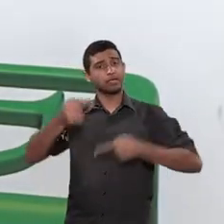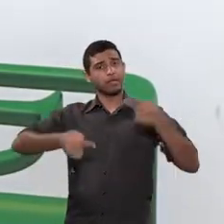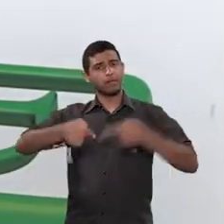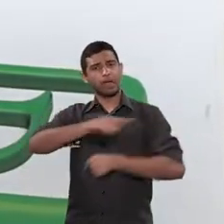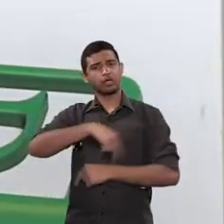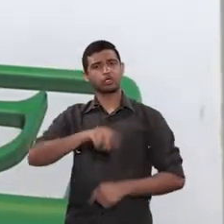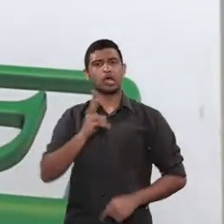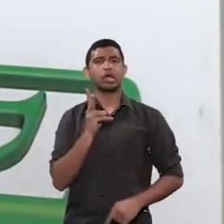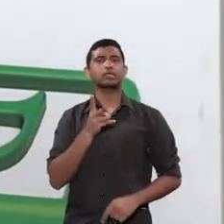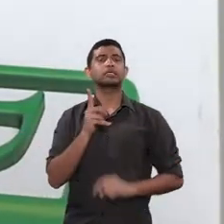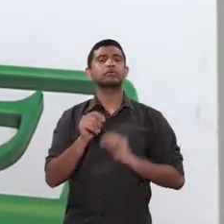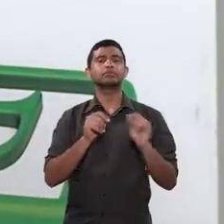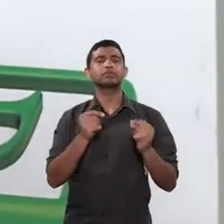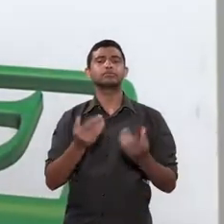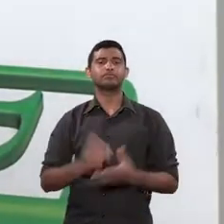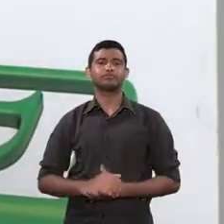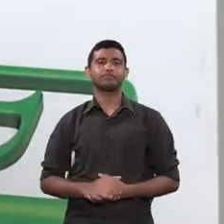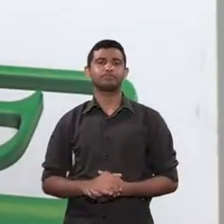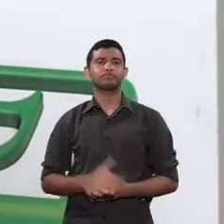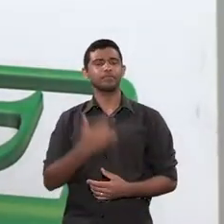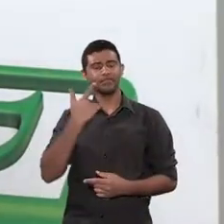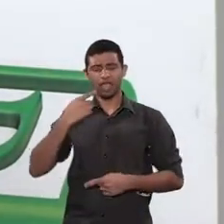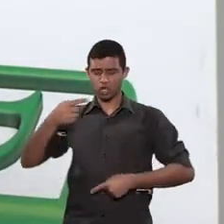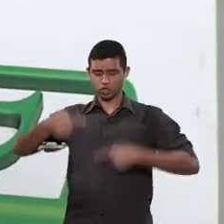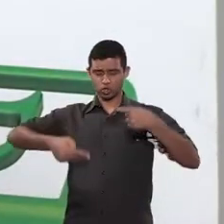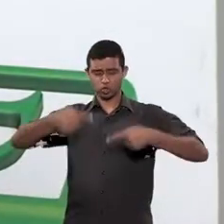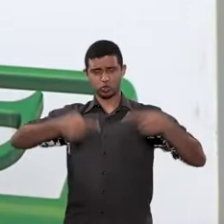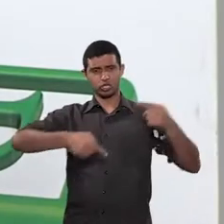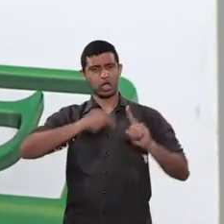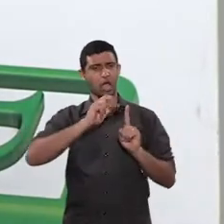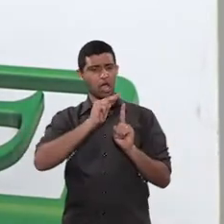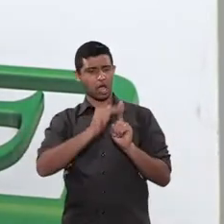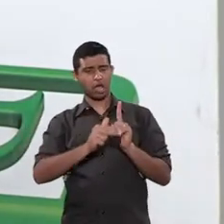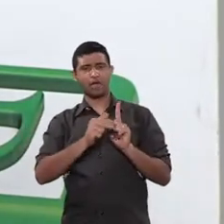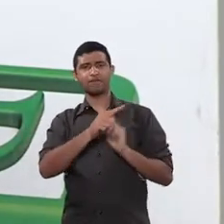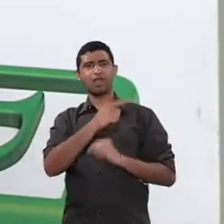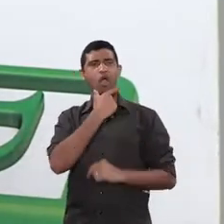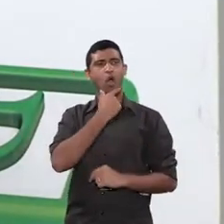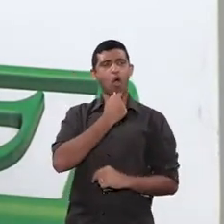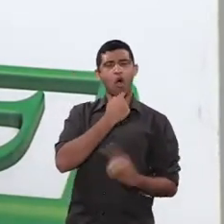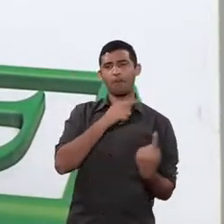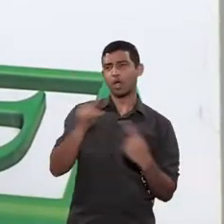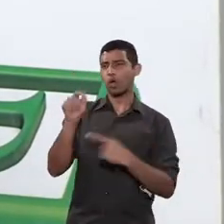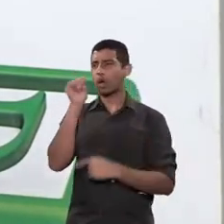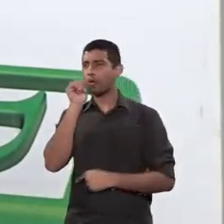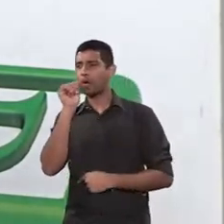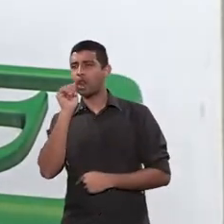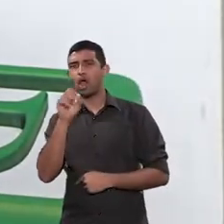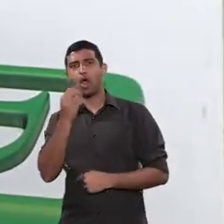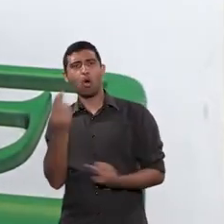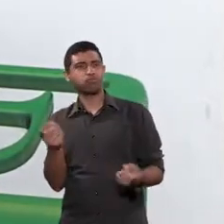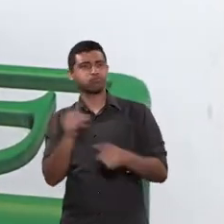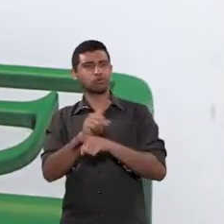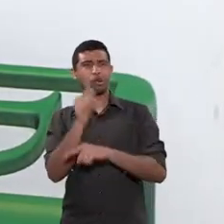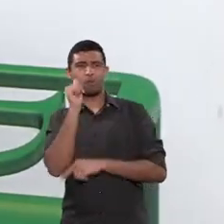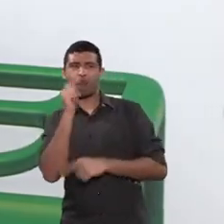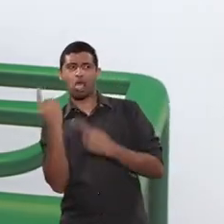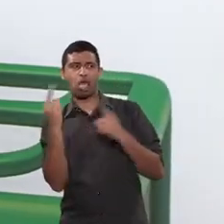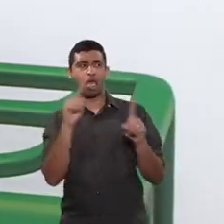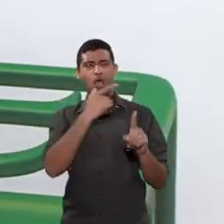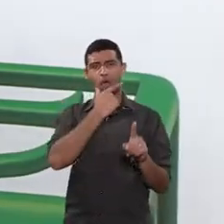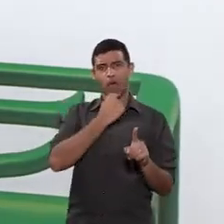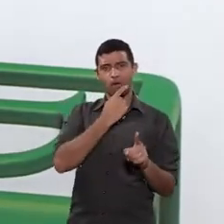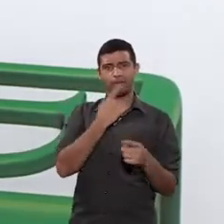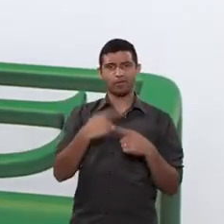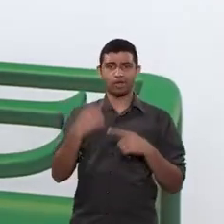é um debate que a gente sempre coloca, a discussão de gênero. É sempre do homem contra a mulher ou da mulher contra o homem, porque até pouco